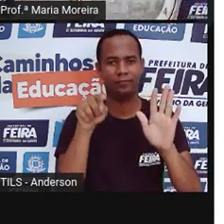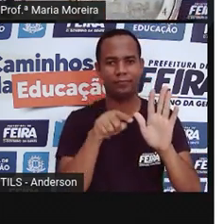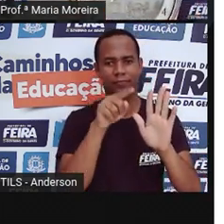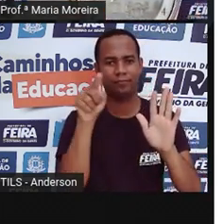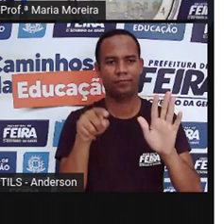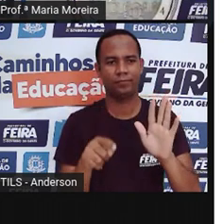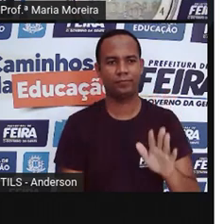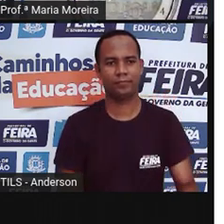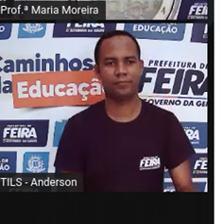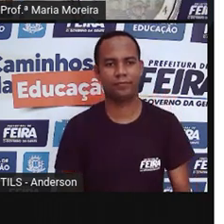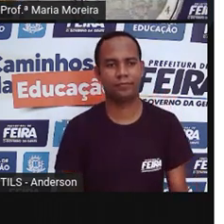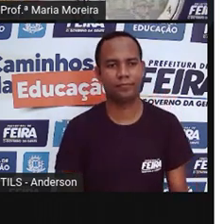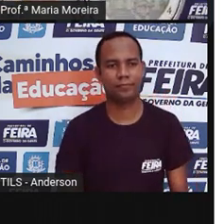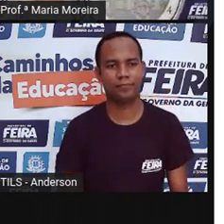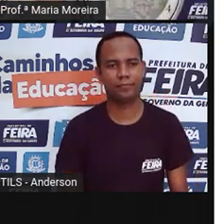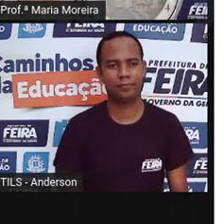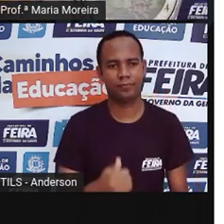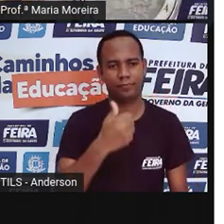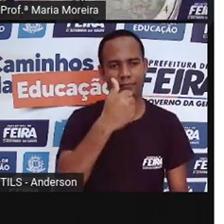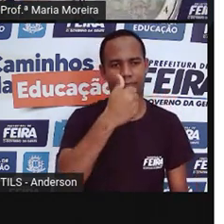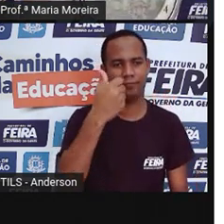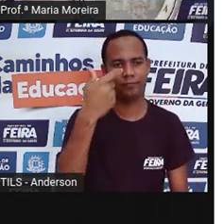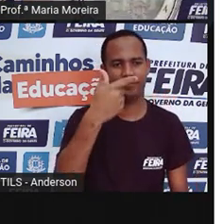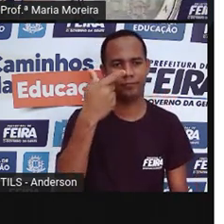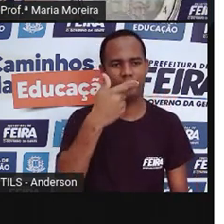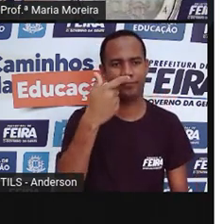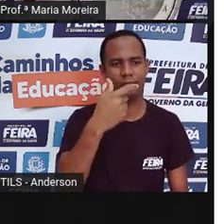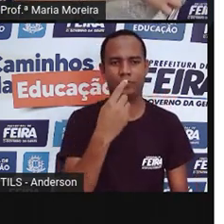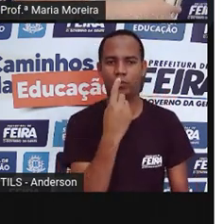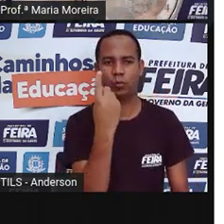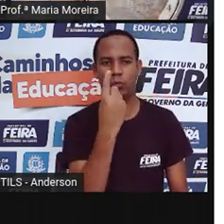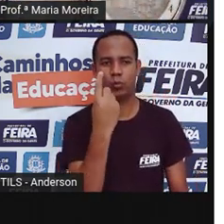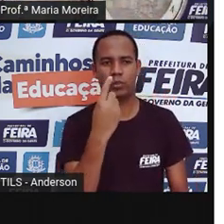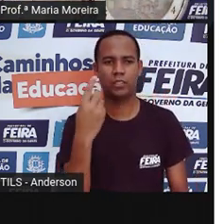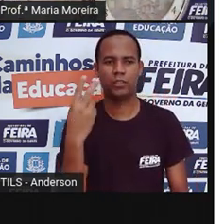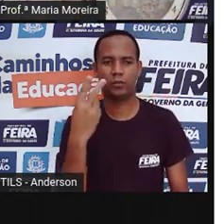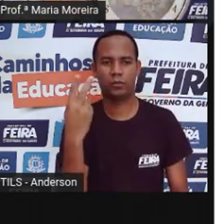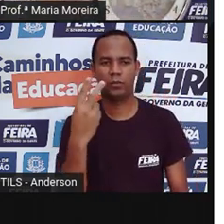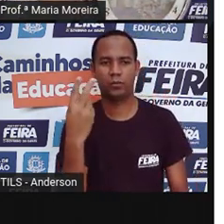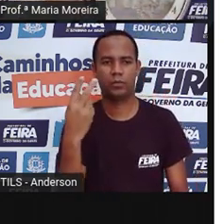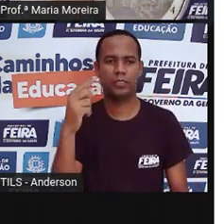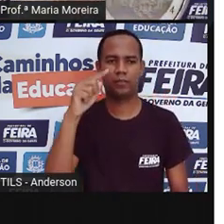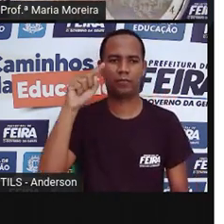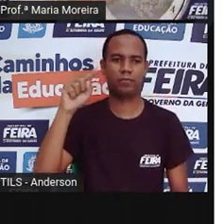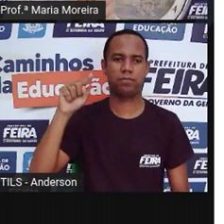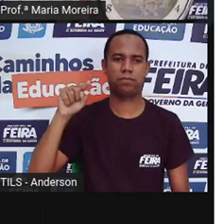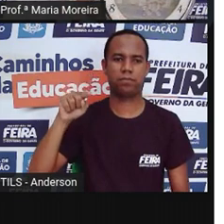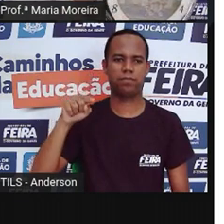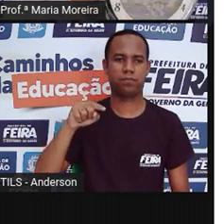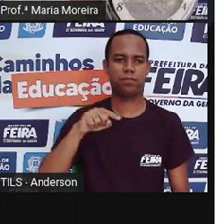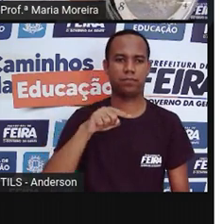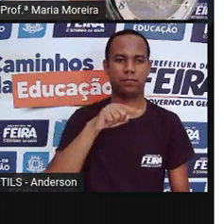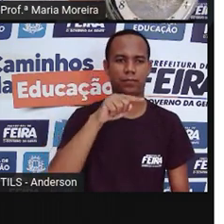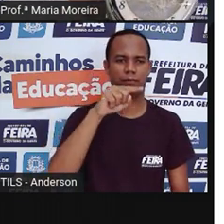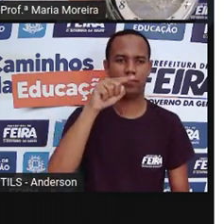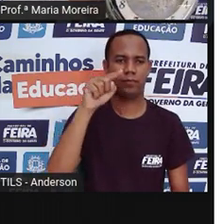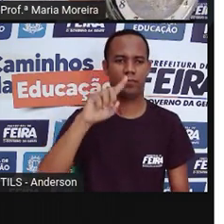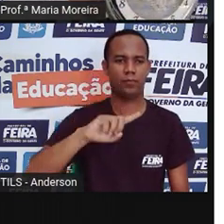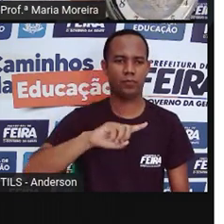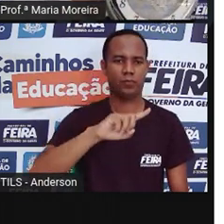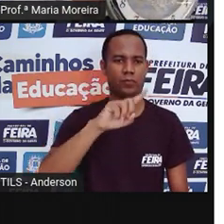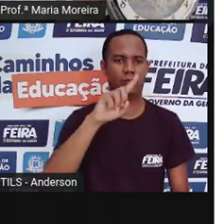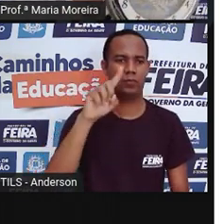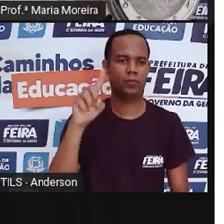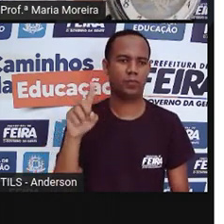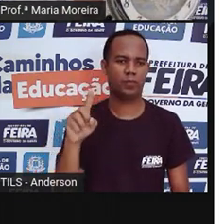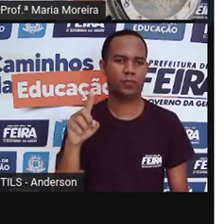ele vem contando aqui 12, né? Depois 1, 2 e vai dando a volta até aqui com os numerais de